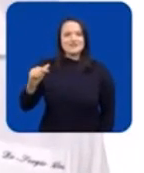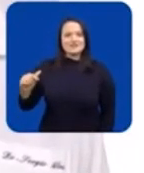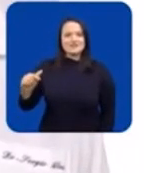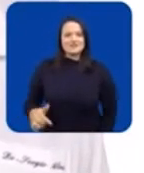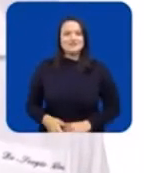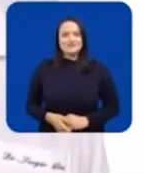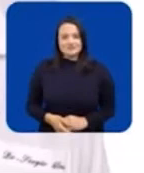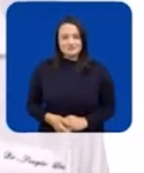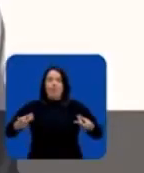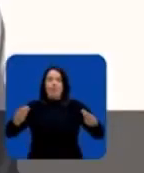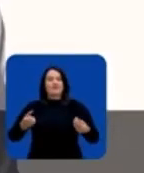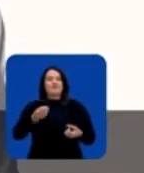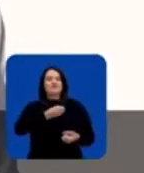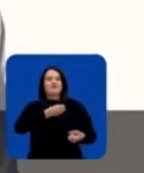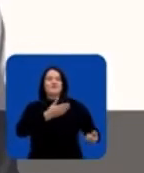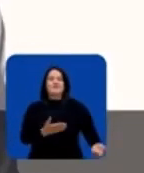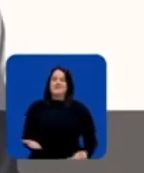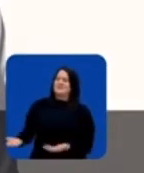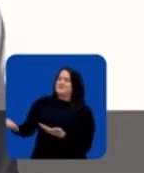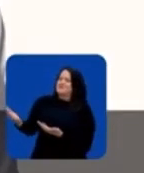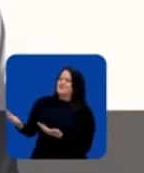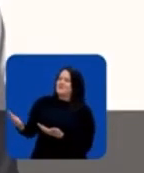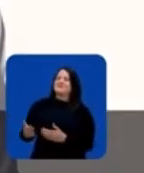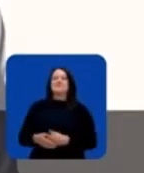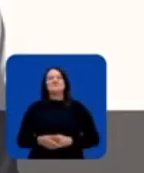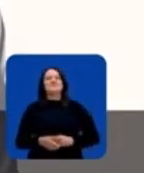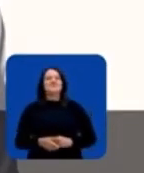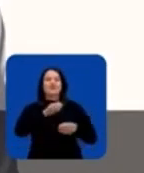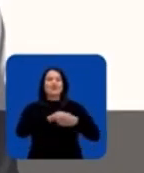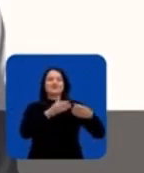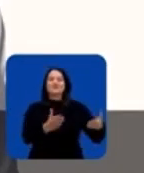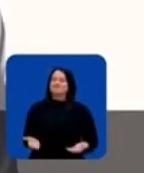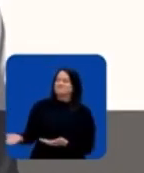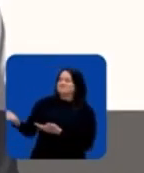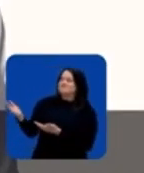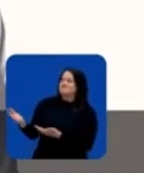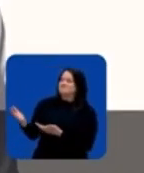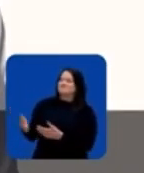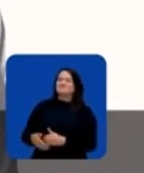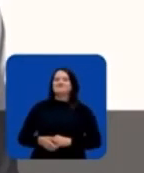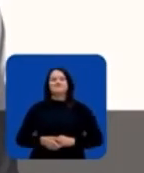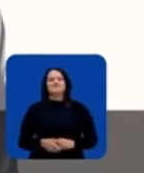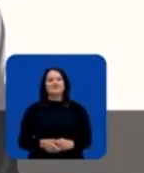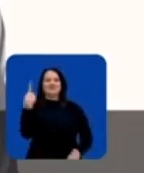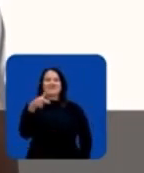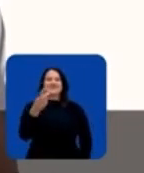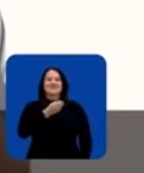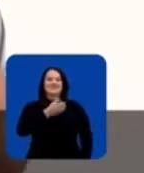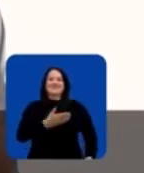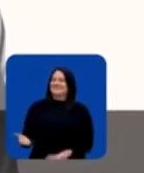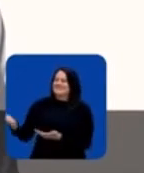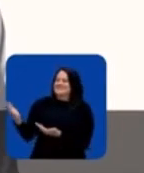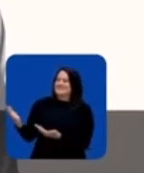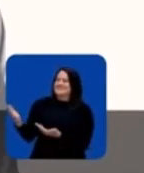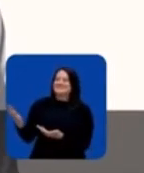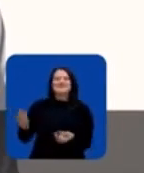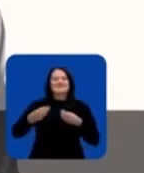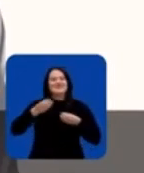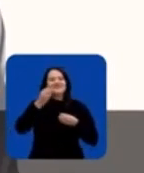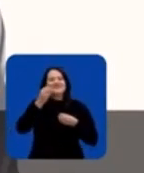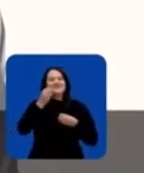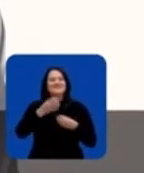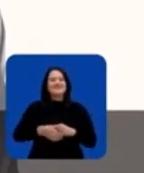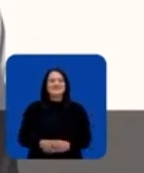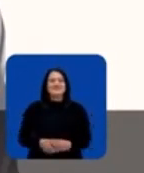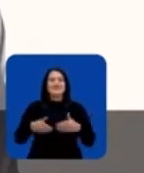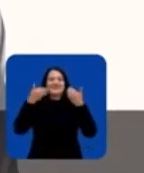90-777. Psicóloga Laissa Sobrinho, 90-0-10. Miltipoqueiro, 90-2-3-4. Mirunga, 90-4-5-6.